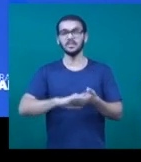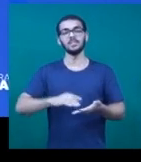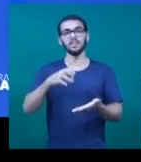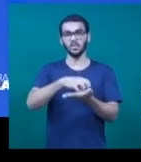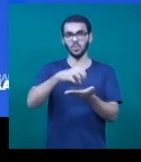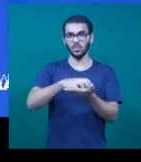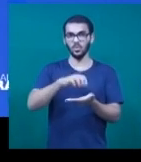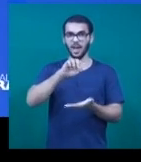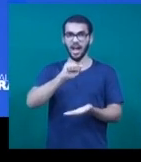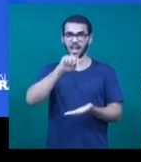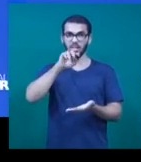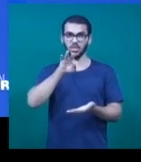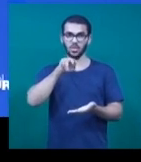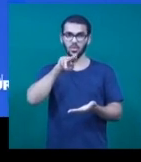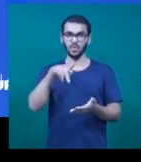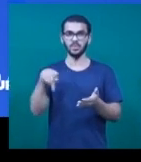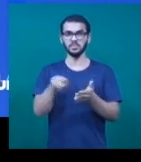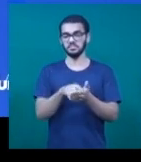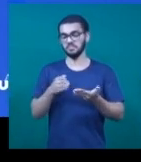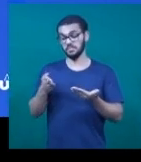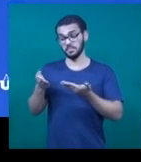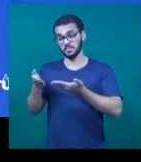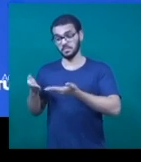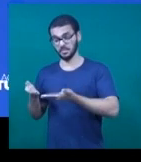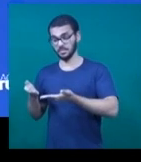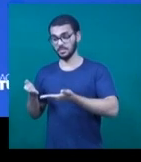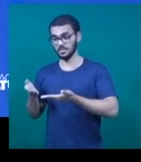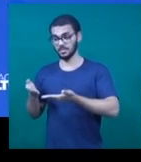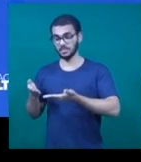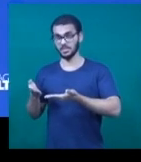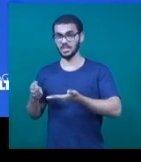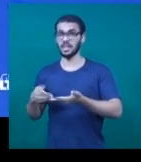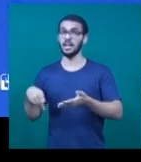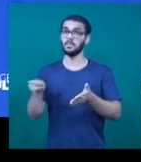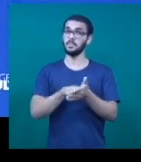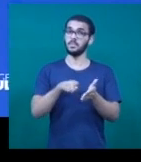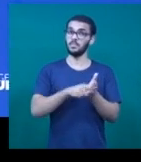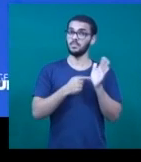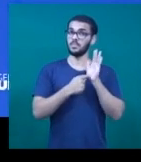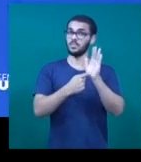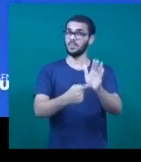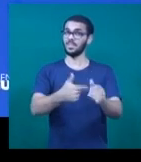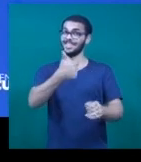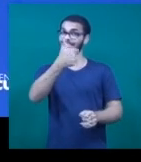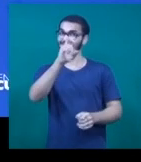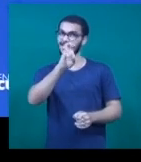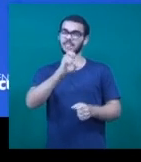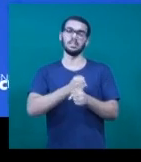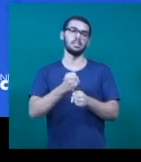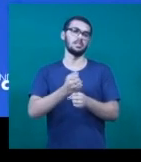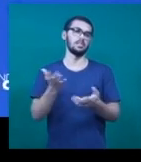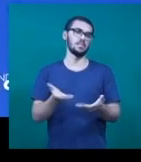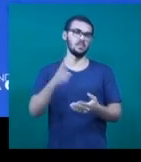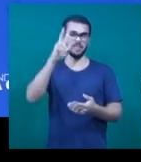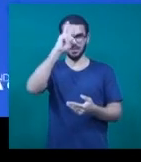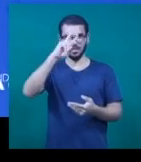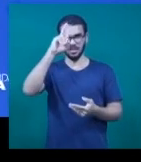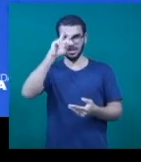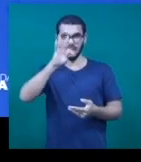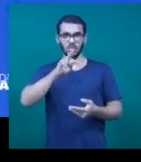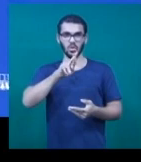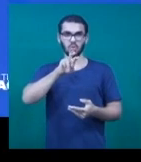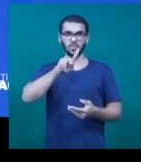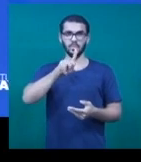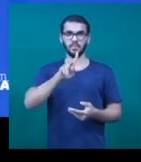Companhia Teatral de Ribeirão Preto, o espetáculo faz parte da mostra que celebra 15 anos de história da Trupe de